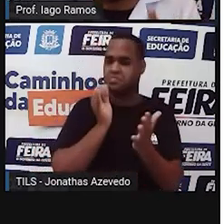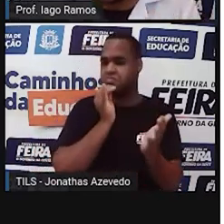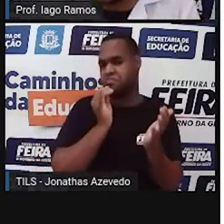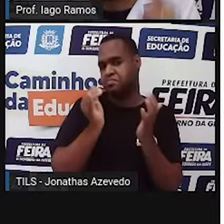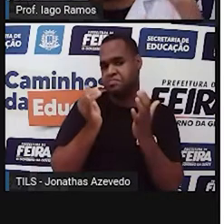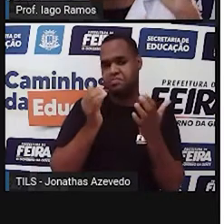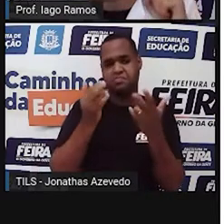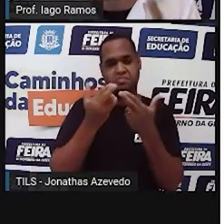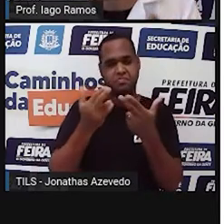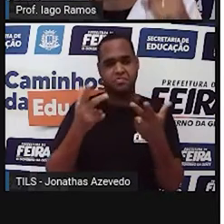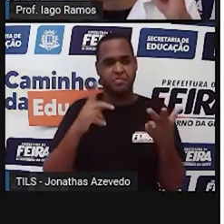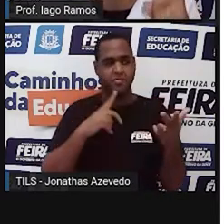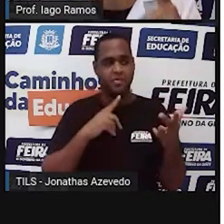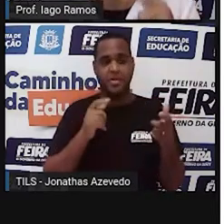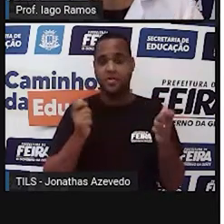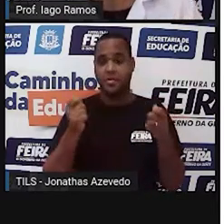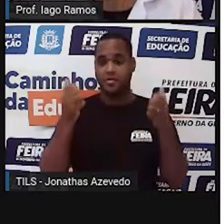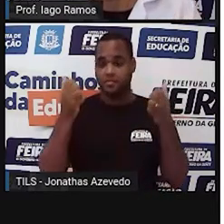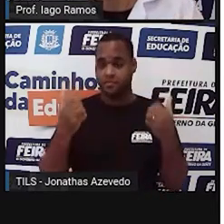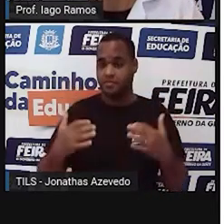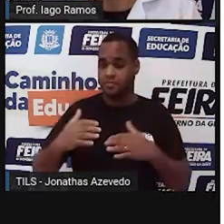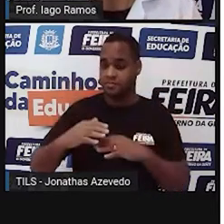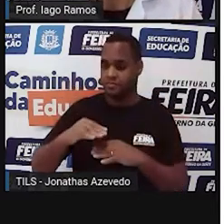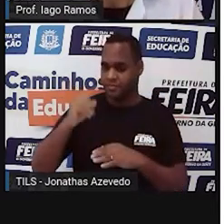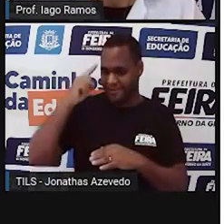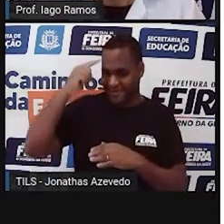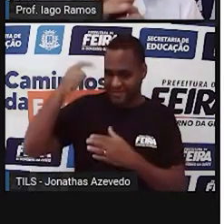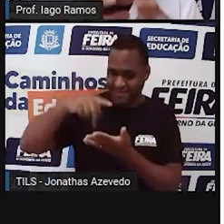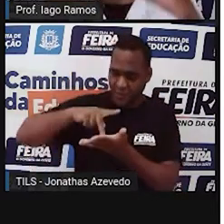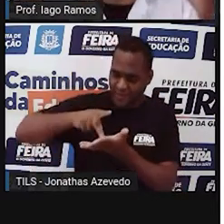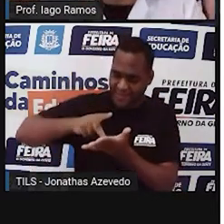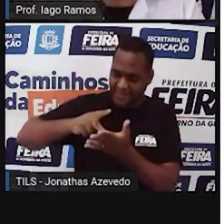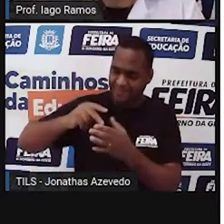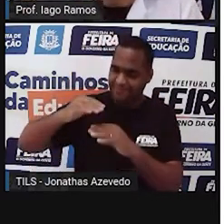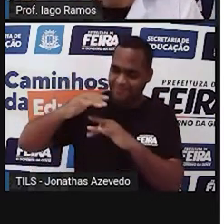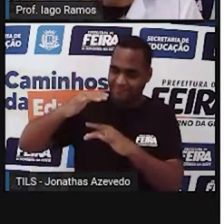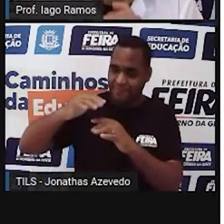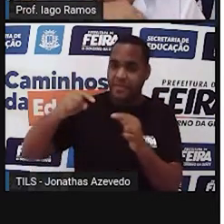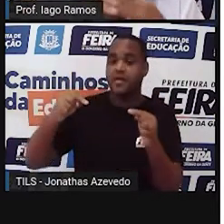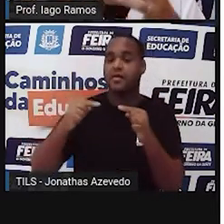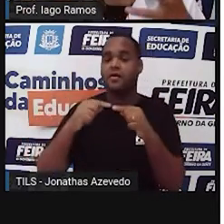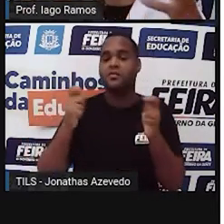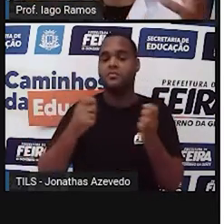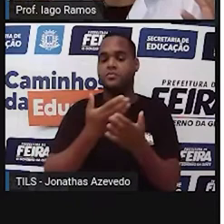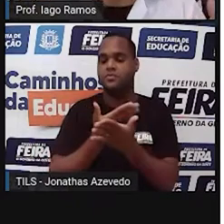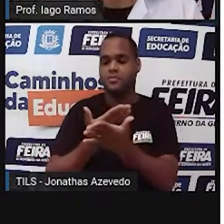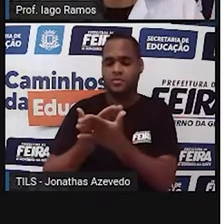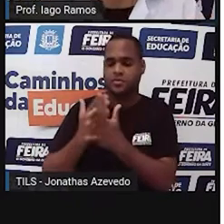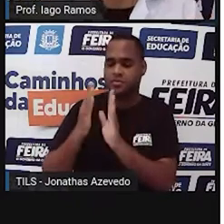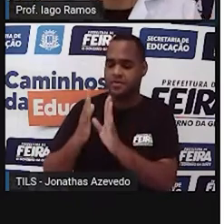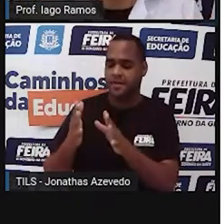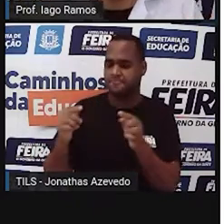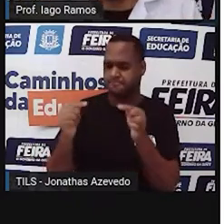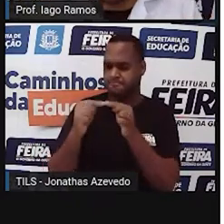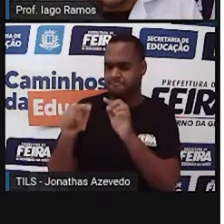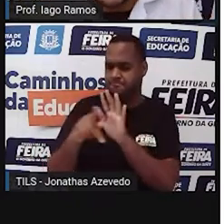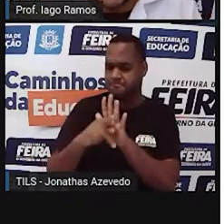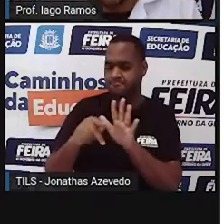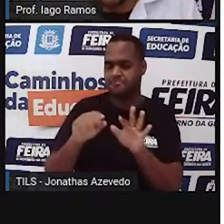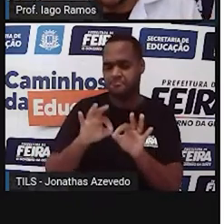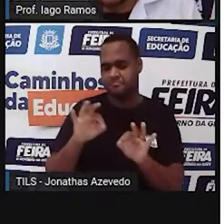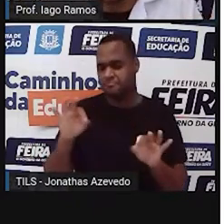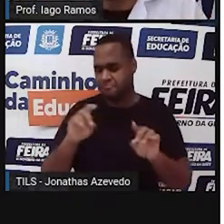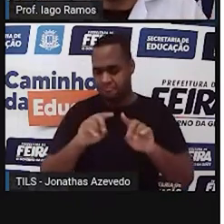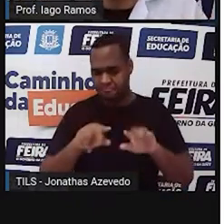sólidos geométricos é uma coisa que nós já estudamos, né? Então, isso aí, né? É só uma partezinha do sistema de medidas,